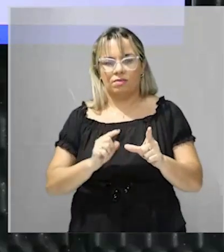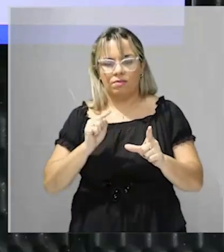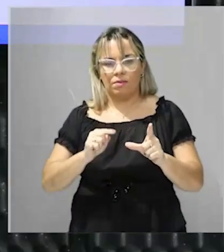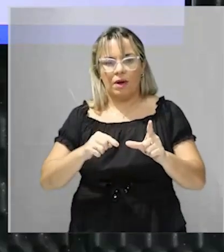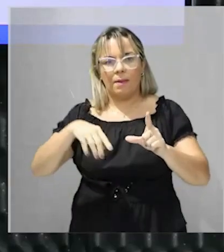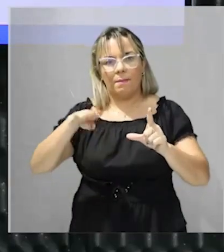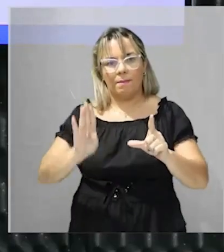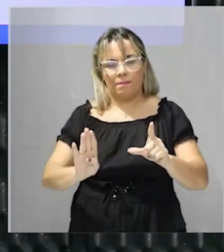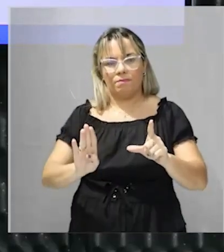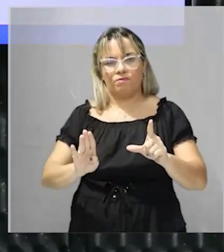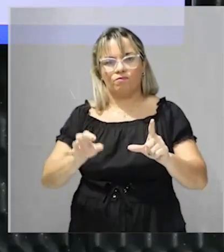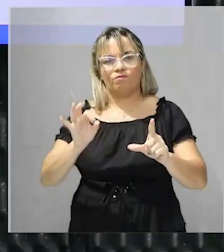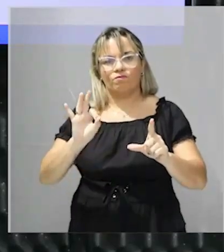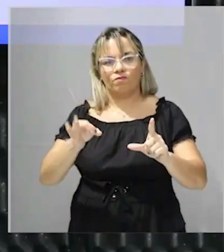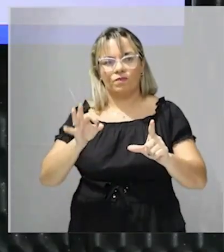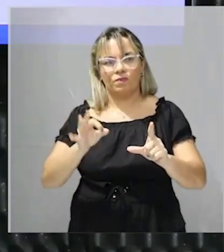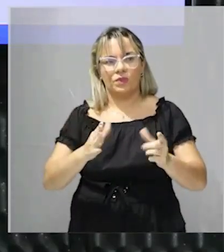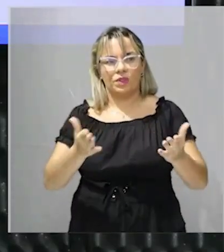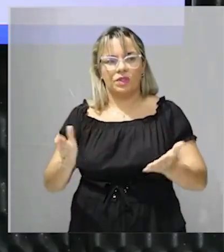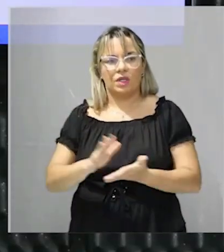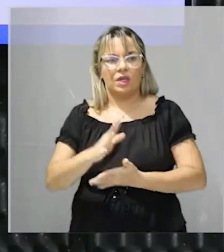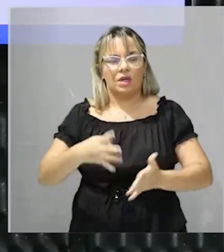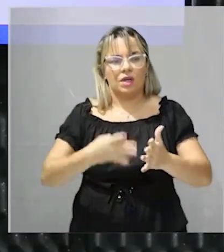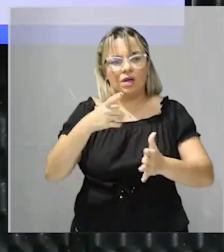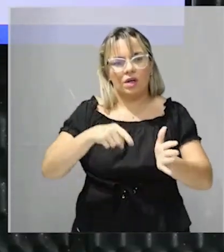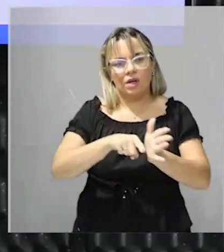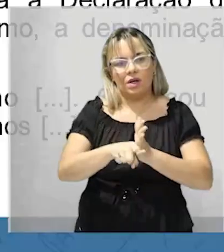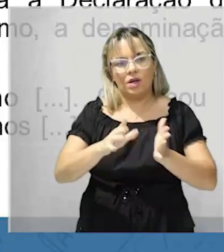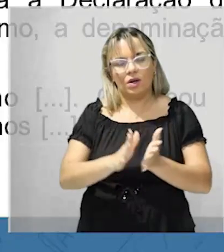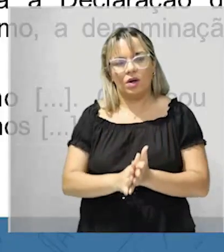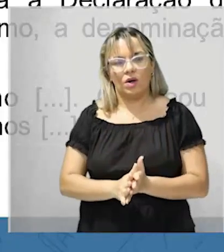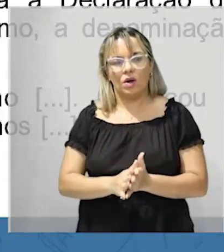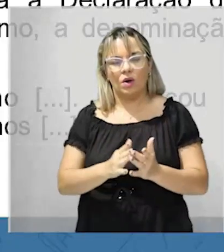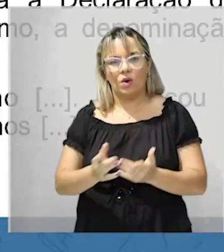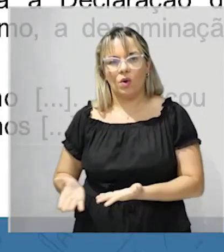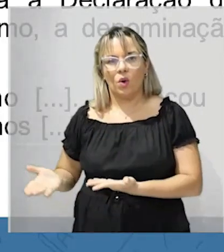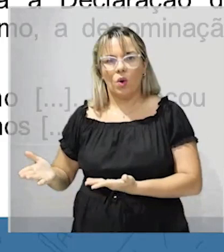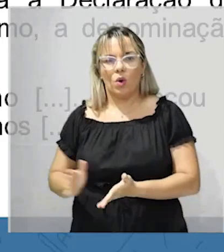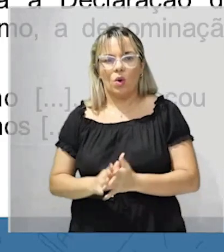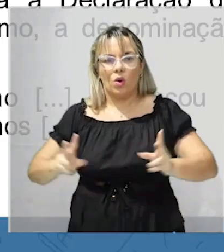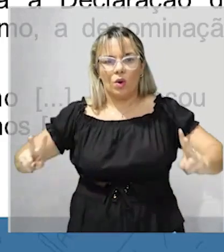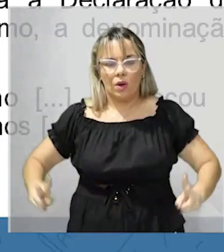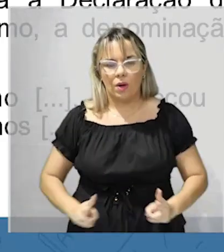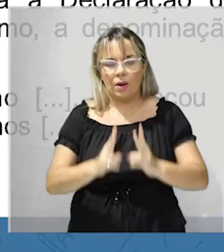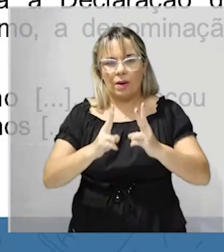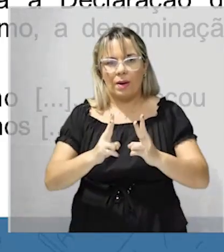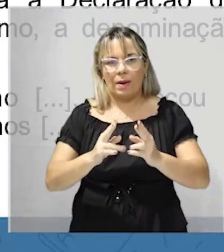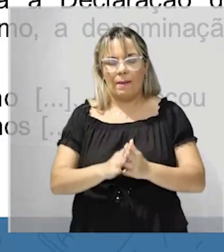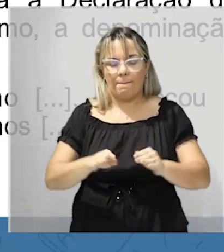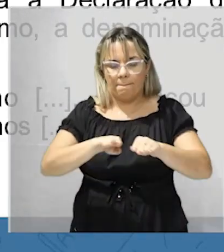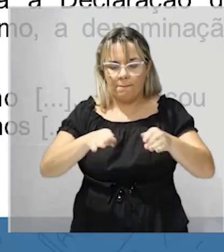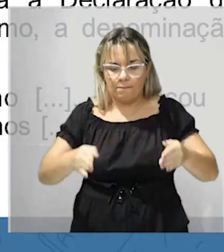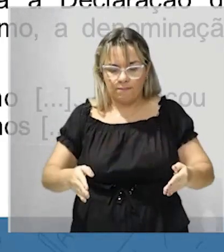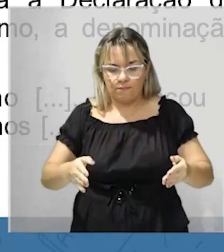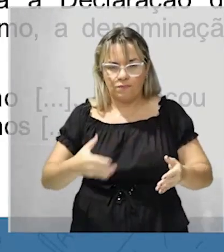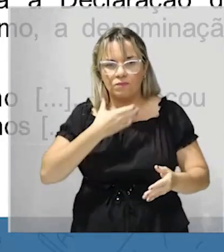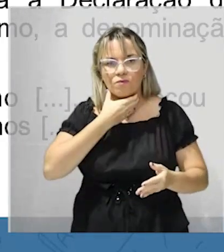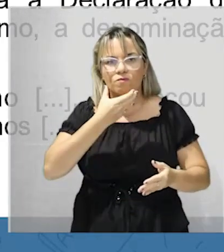enquanto em Paris a guilhotina decepava as cabeças dos jacobinos